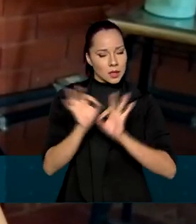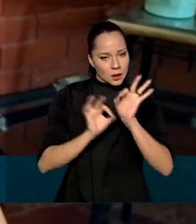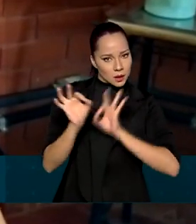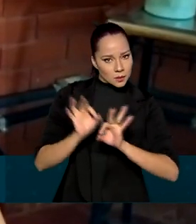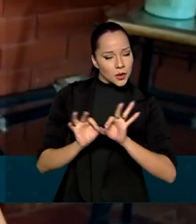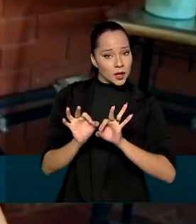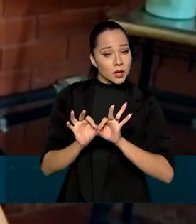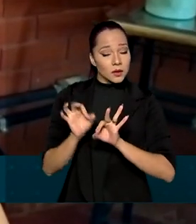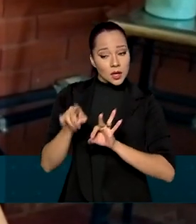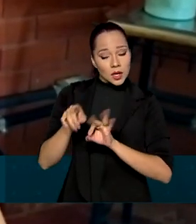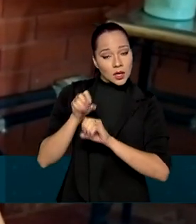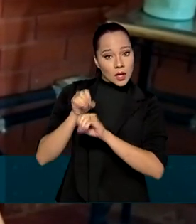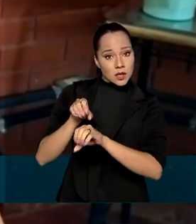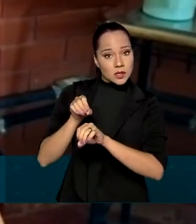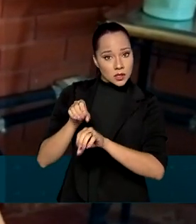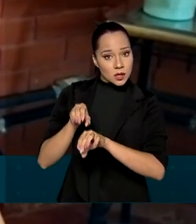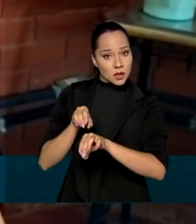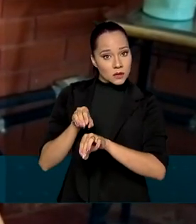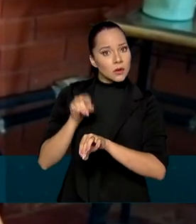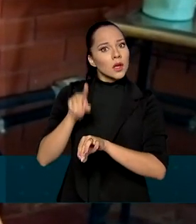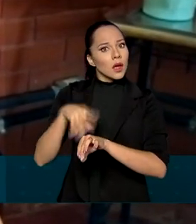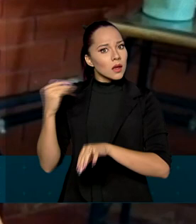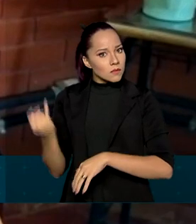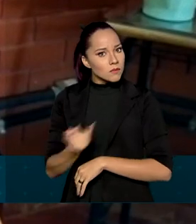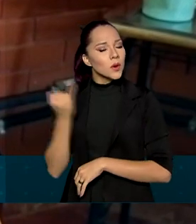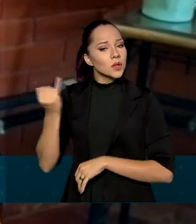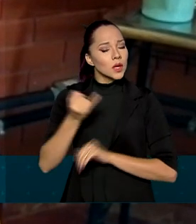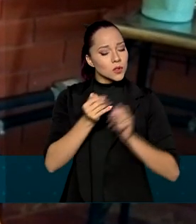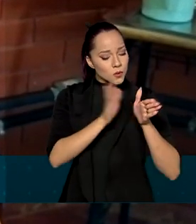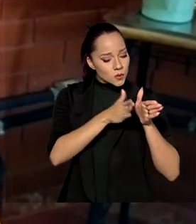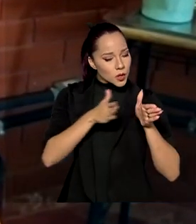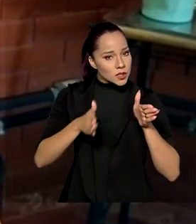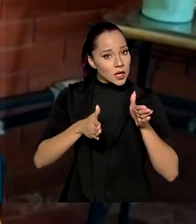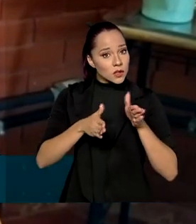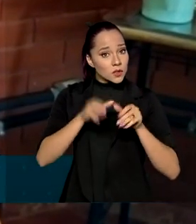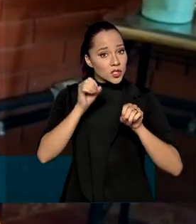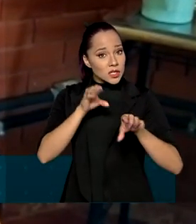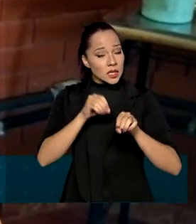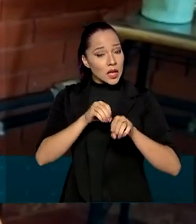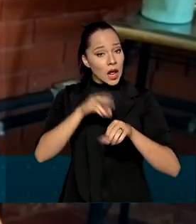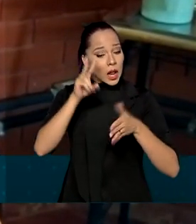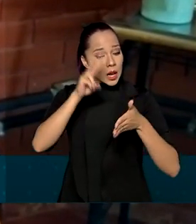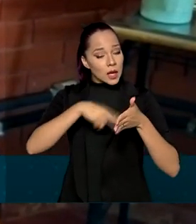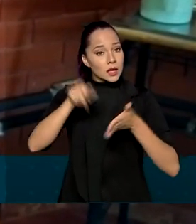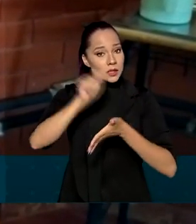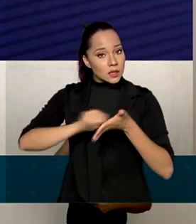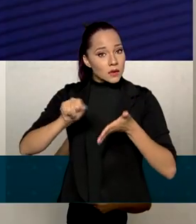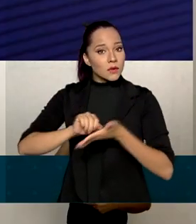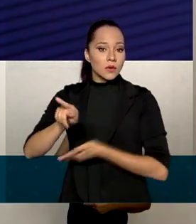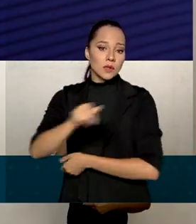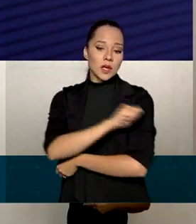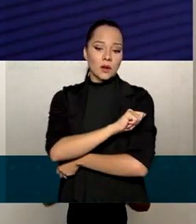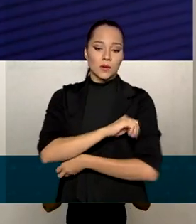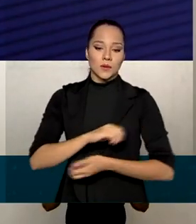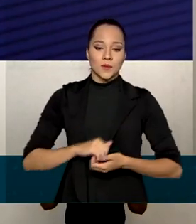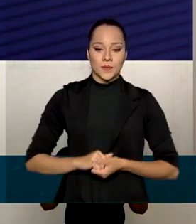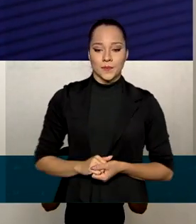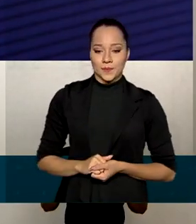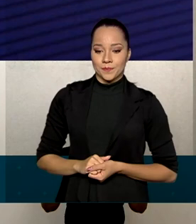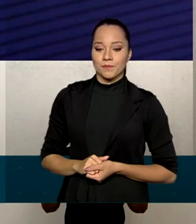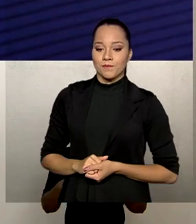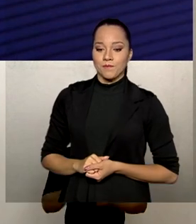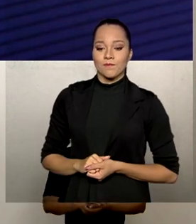formados para isso é muito importante no processo de alfabetização dos nossos alunos. Precisamos